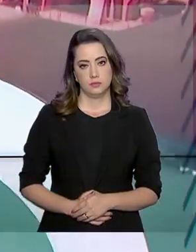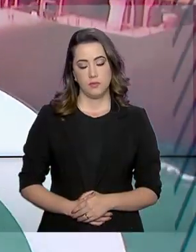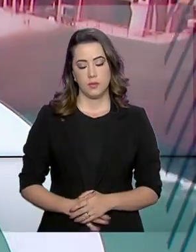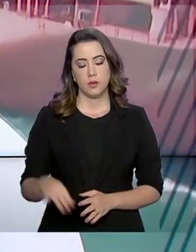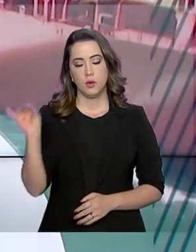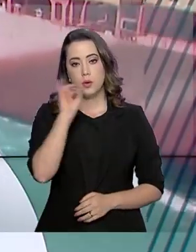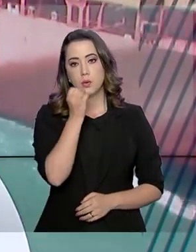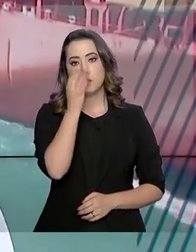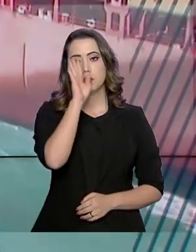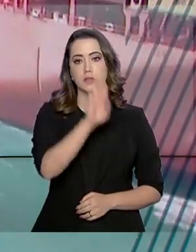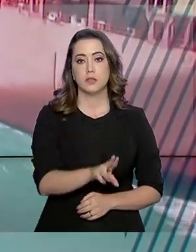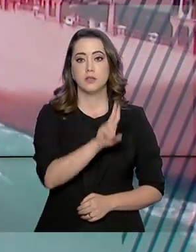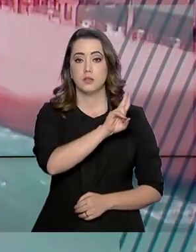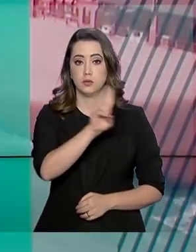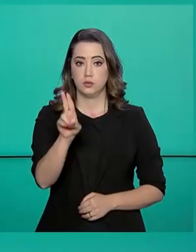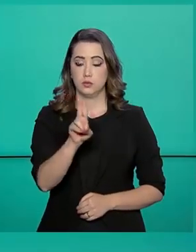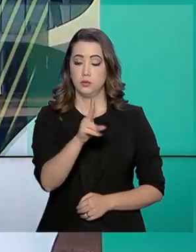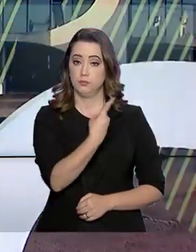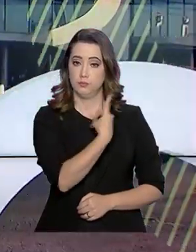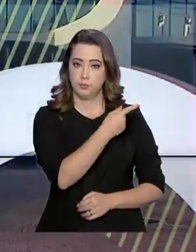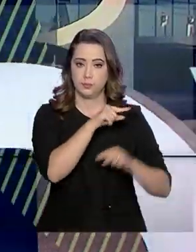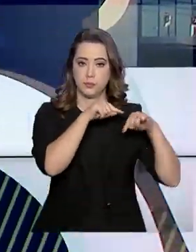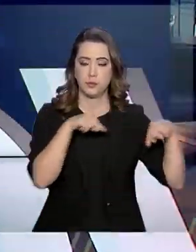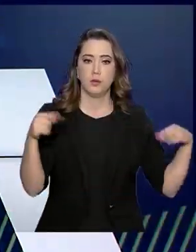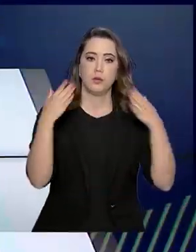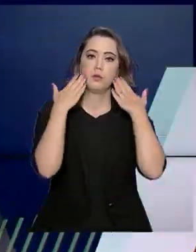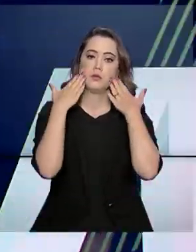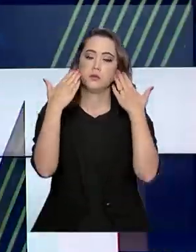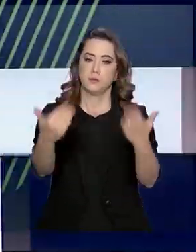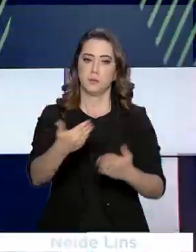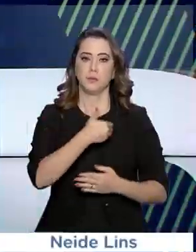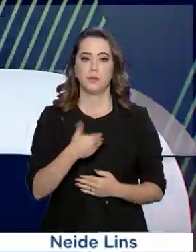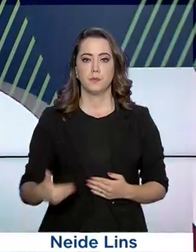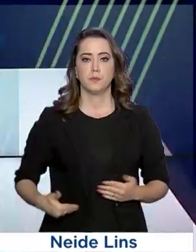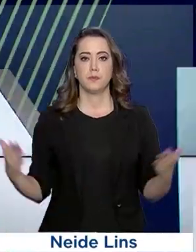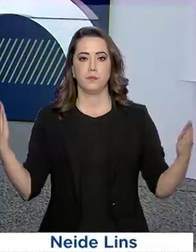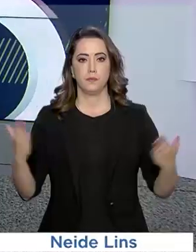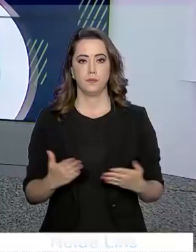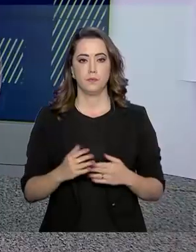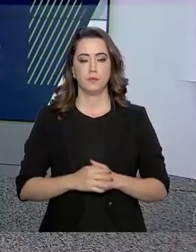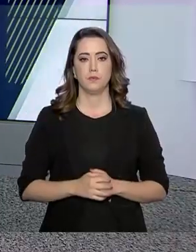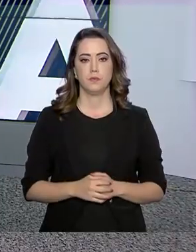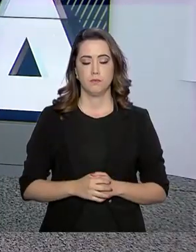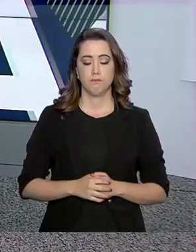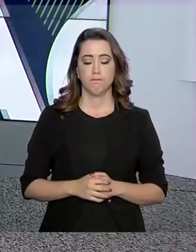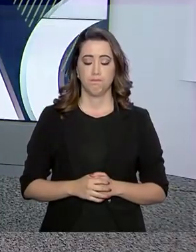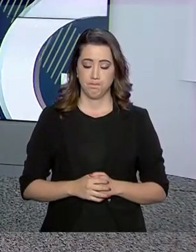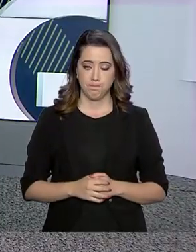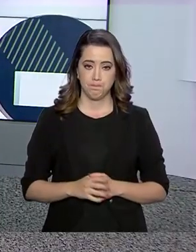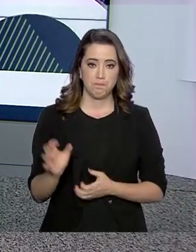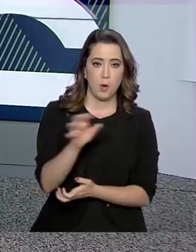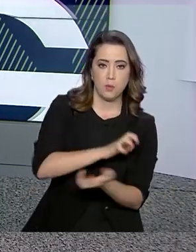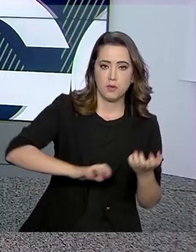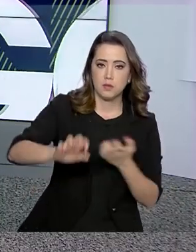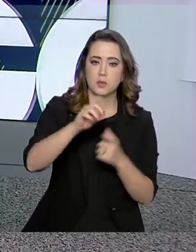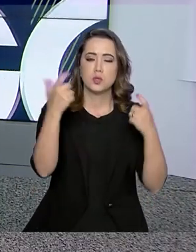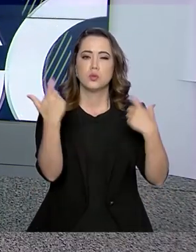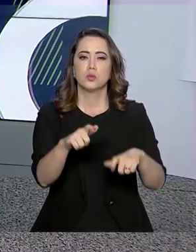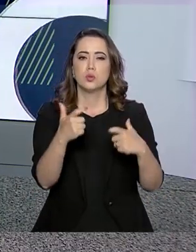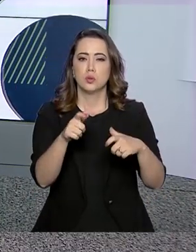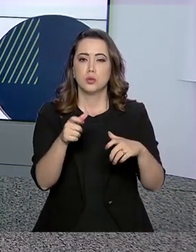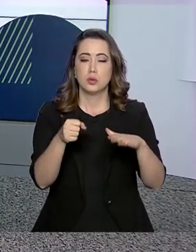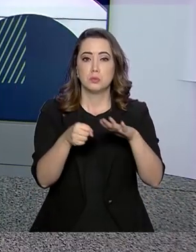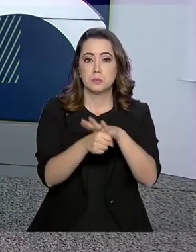Olá, boa tarde, eu sou Lilian Reis e estamos de volta com o Governo Agora. Uma rebelião no Centro de